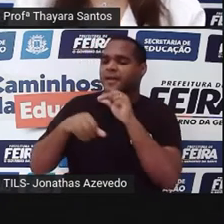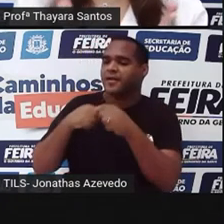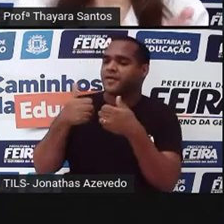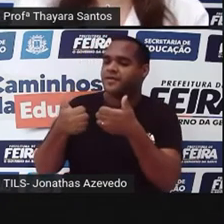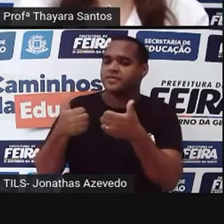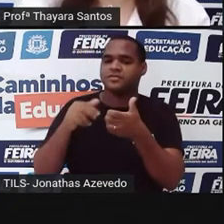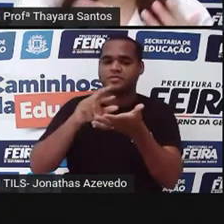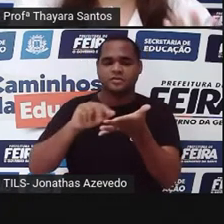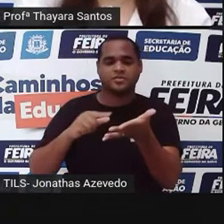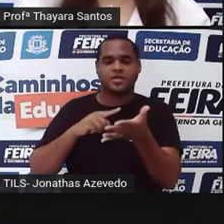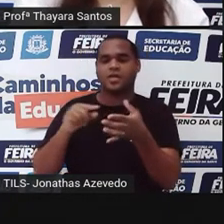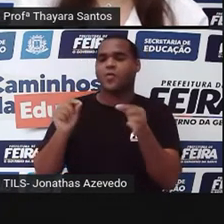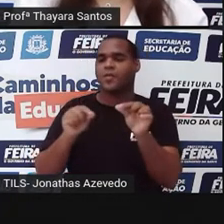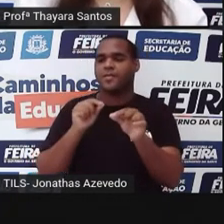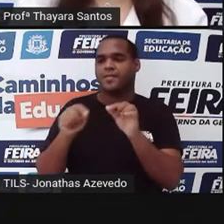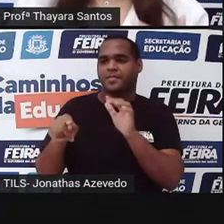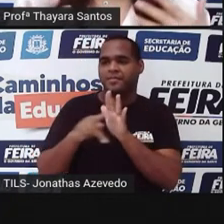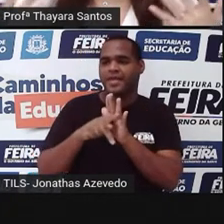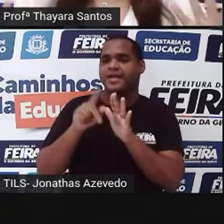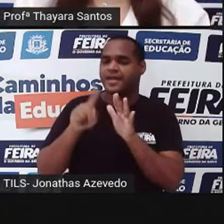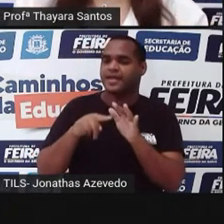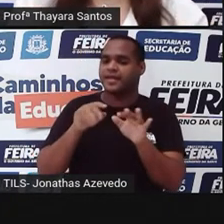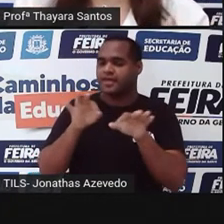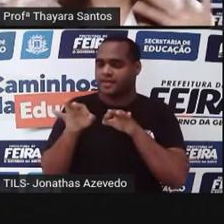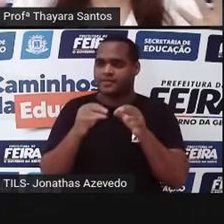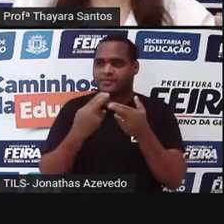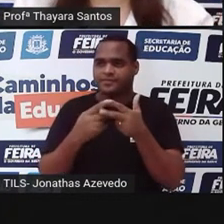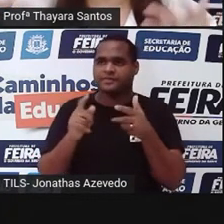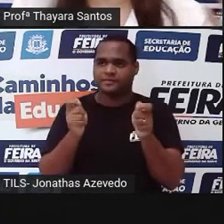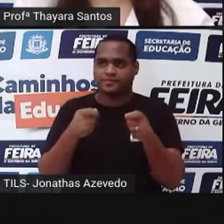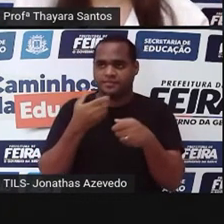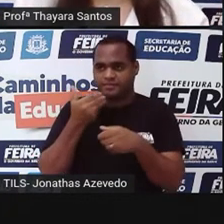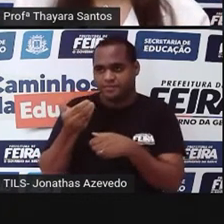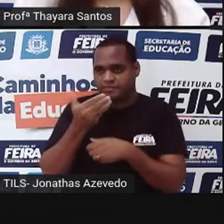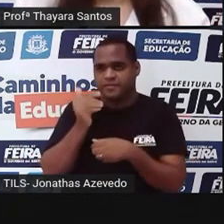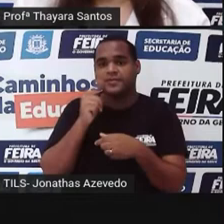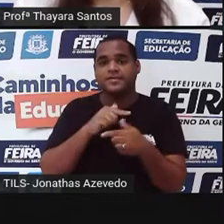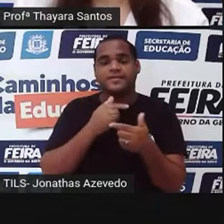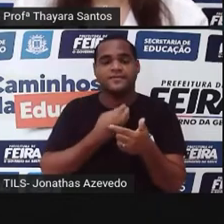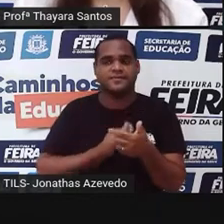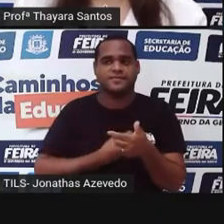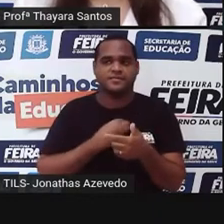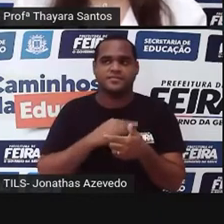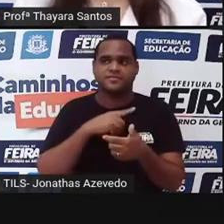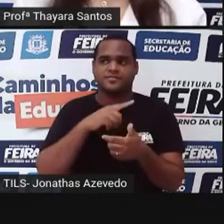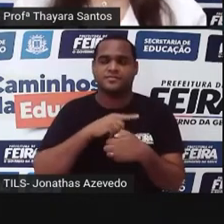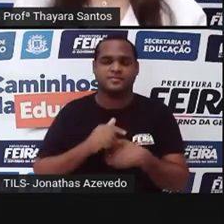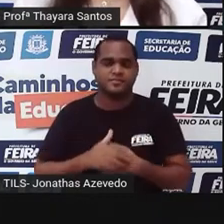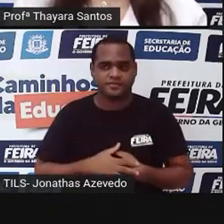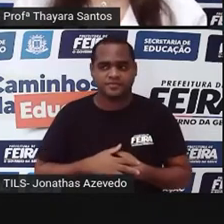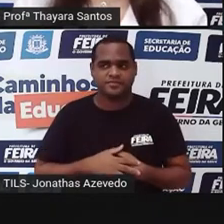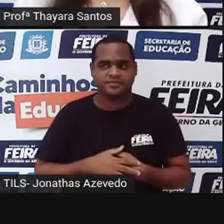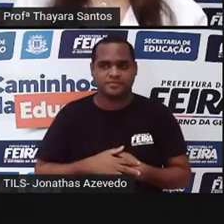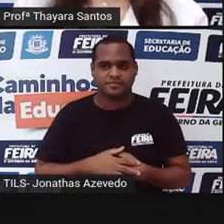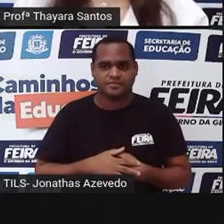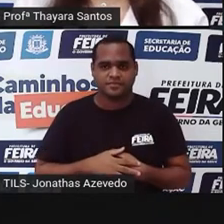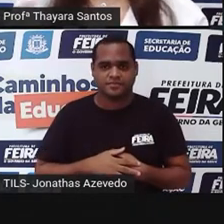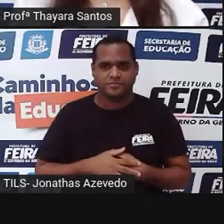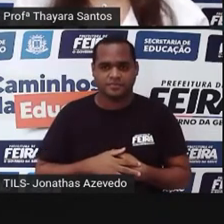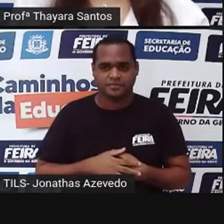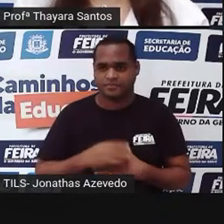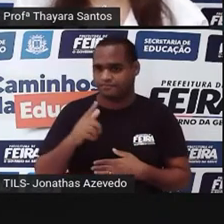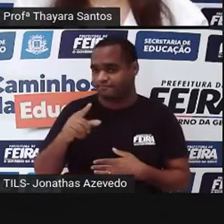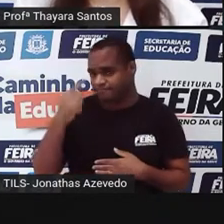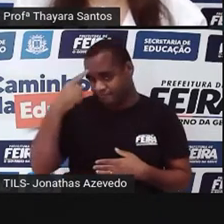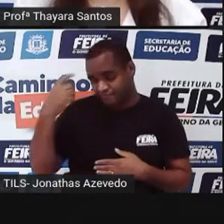organismos ou de parte desses organismos, com o intuito de melhorar sempre a nossa vida, né. E uma